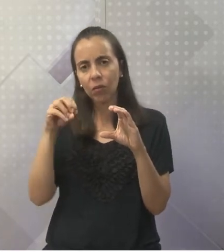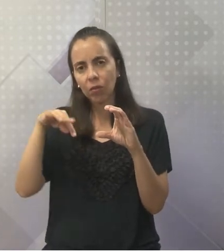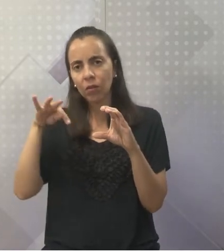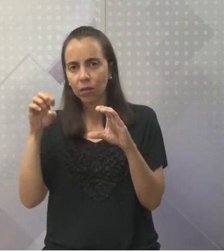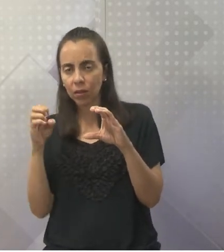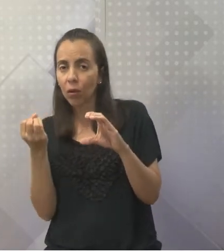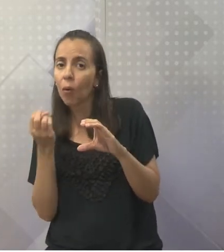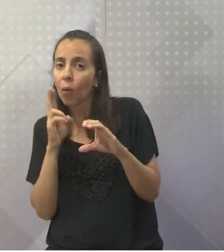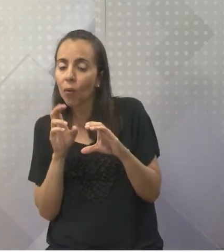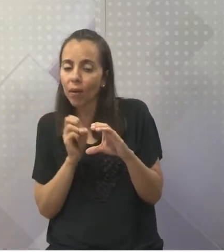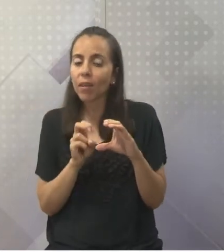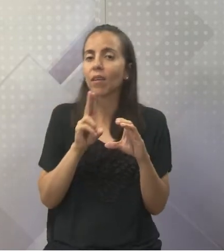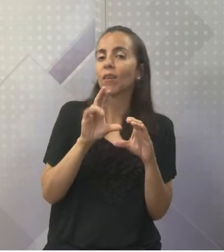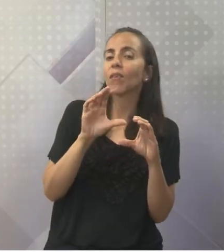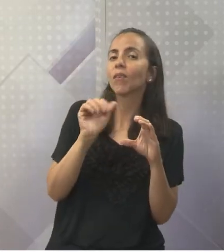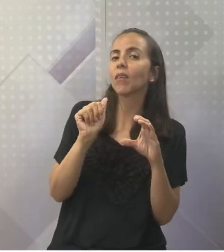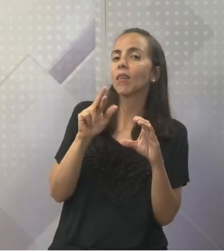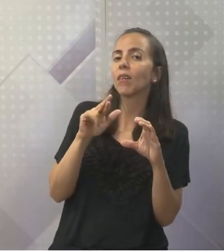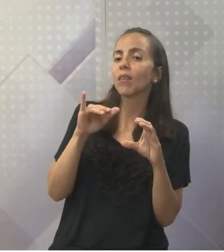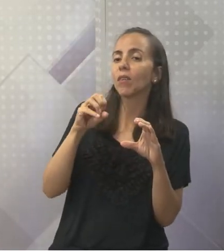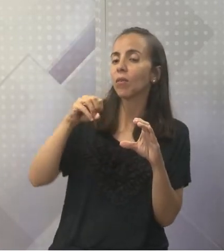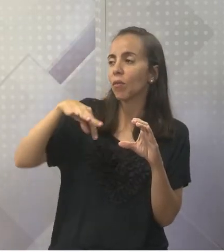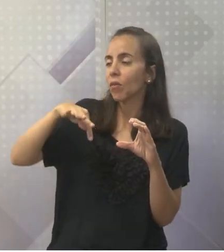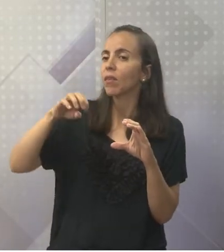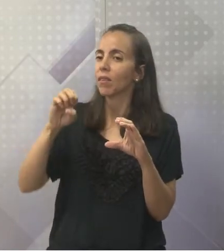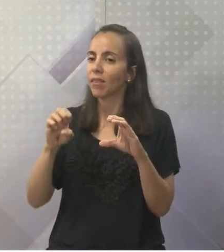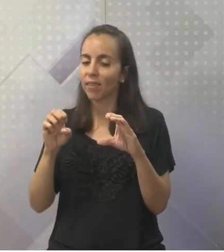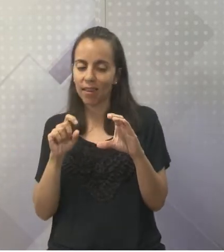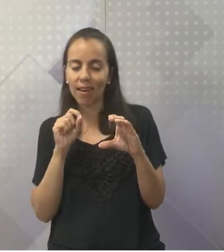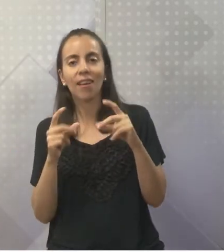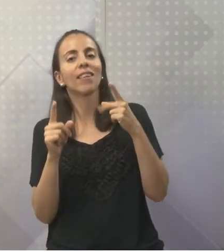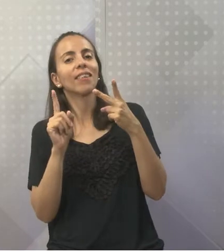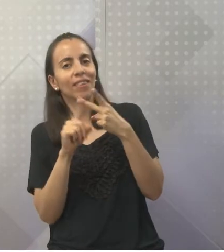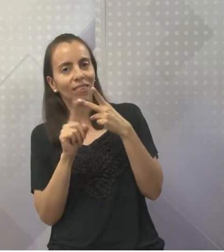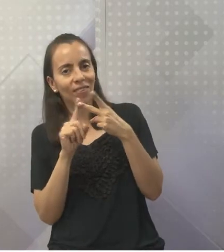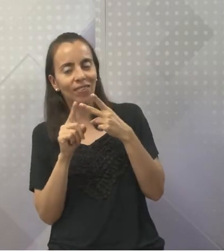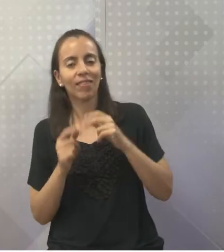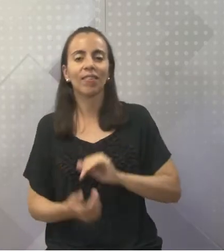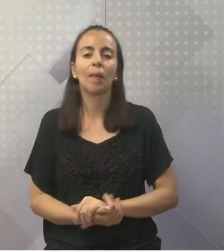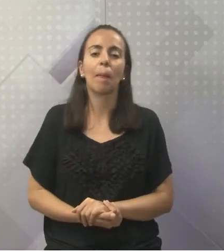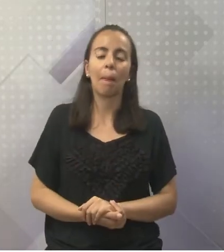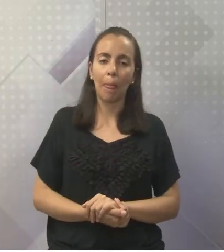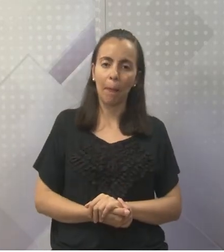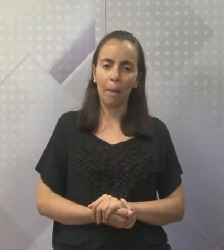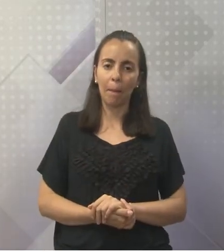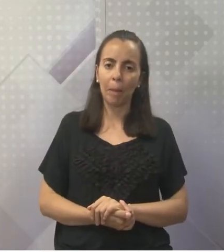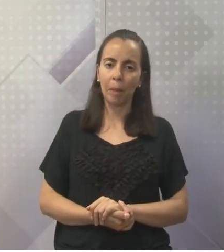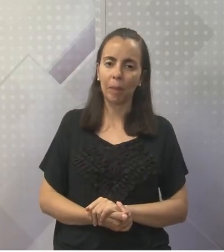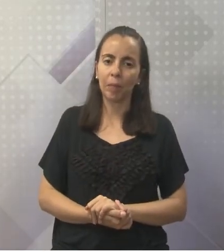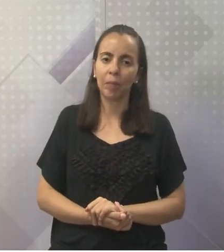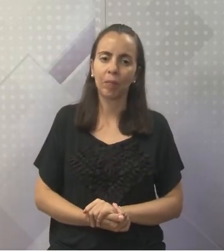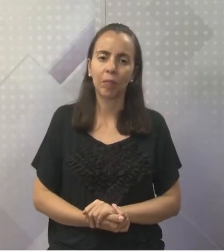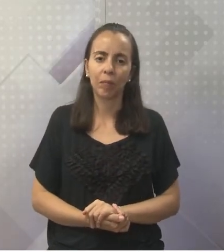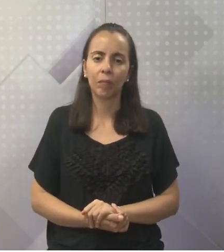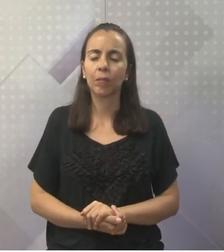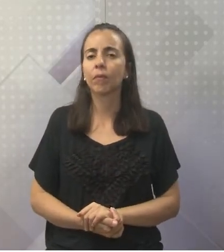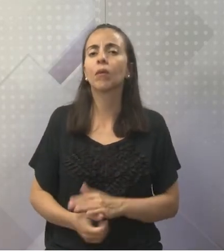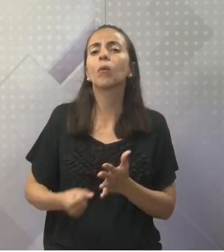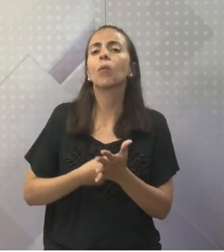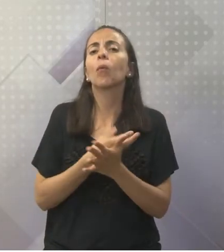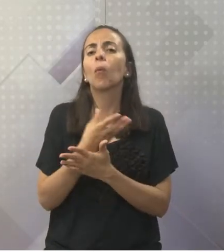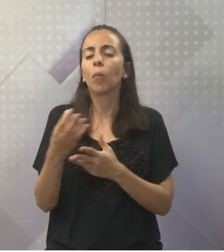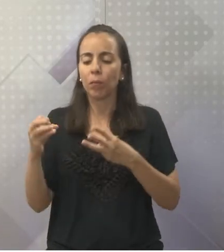Muito bem. Ela é eucarionte. E em relação ao número de células?